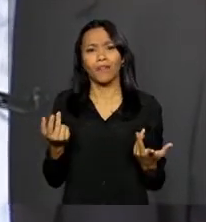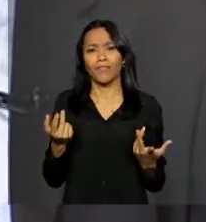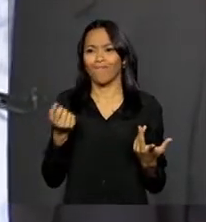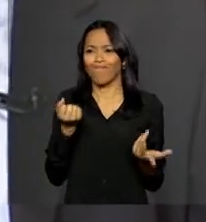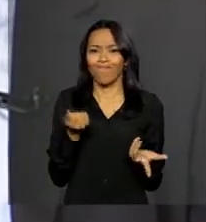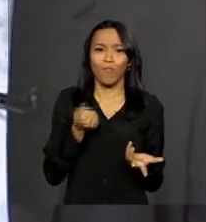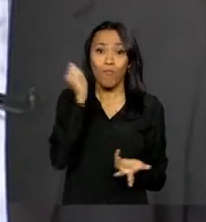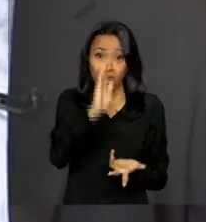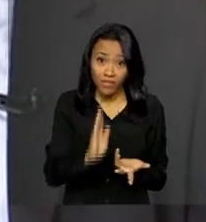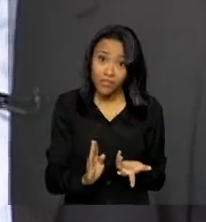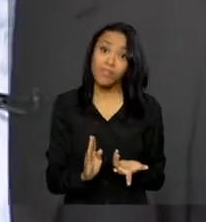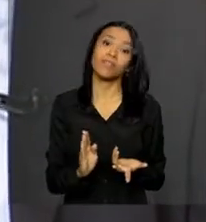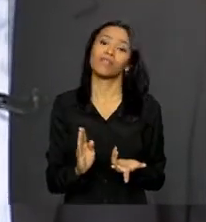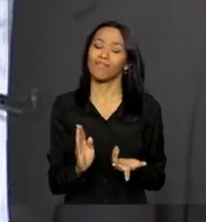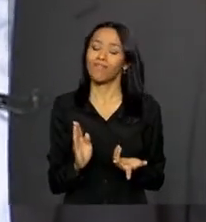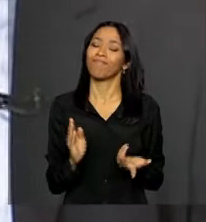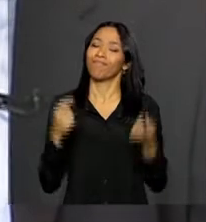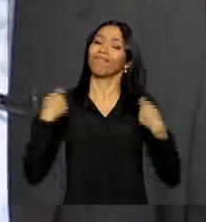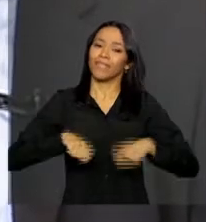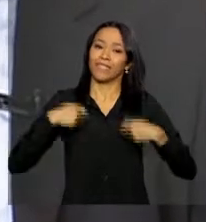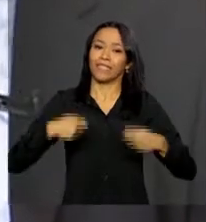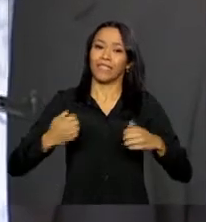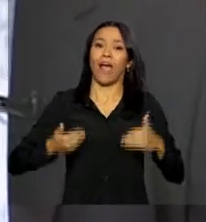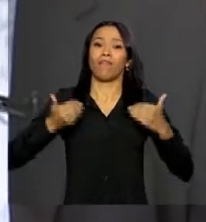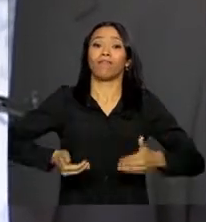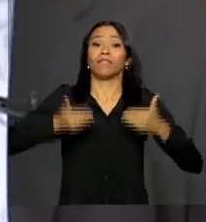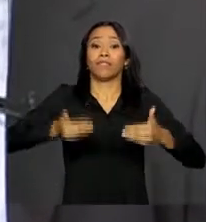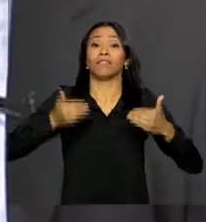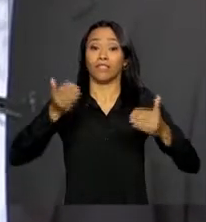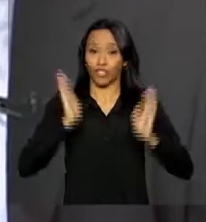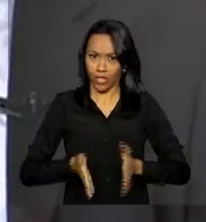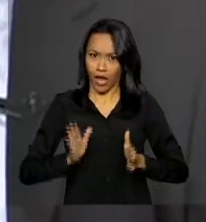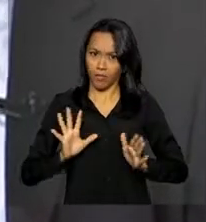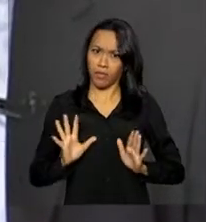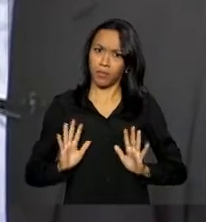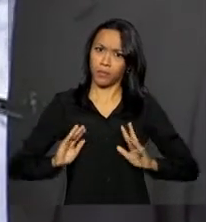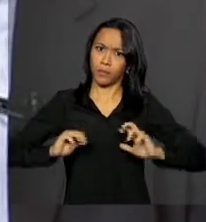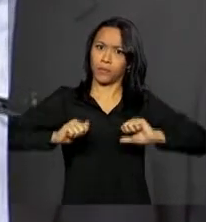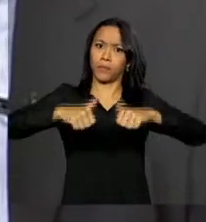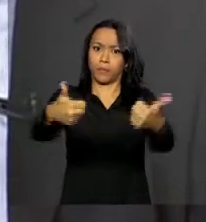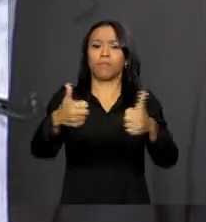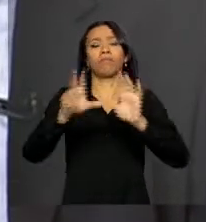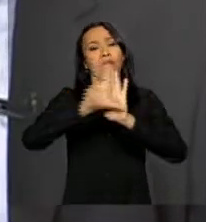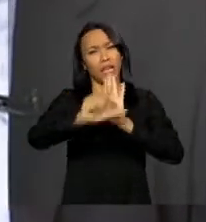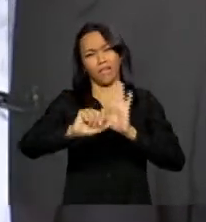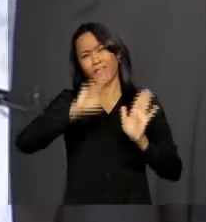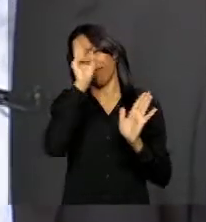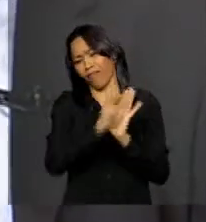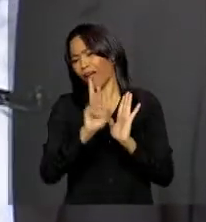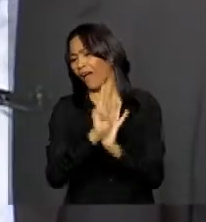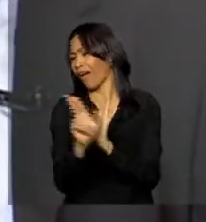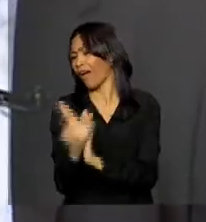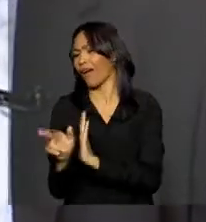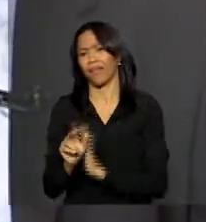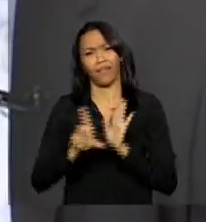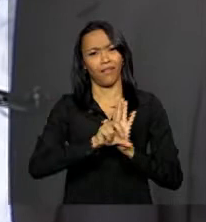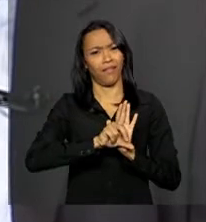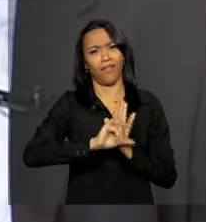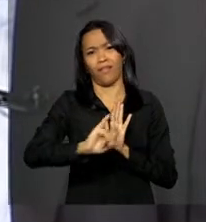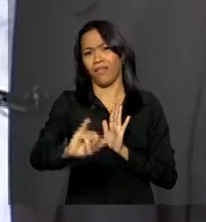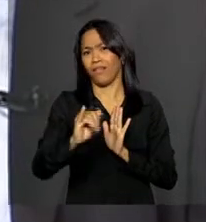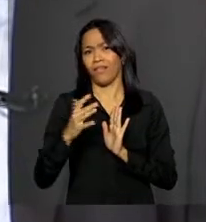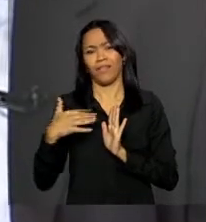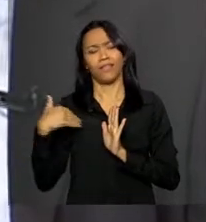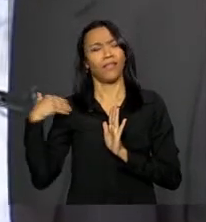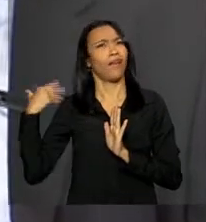O Brasil tem efetivamente avançado nas legislações. Nós temos aí um conjunto de legislações, desde a